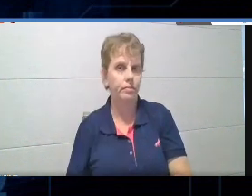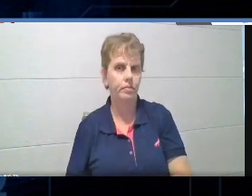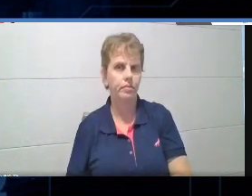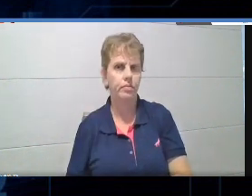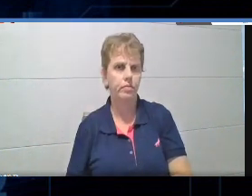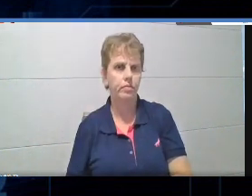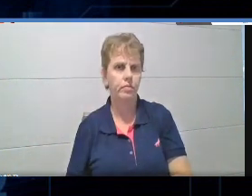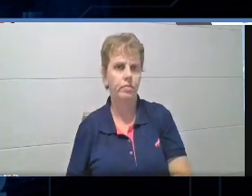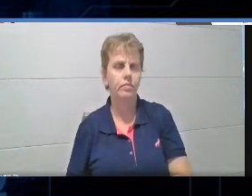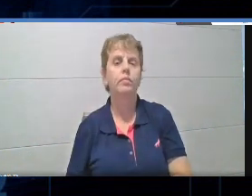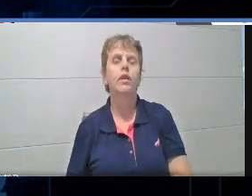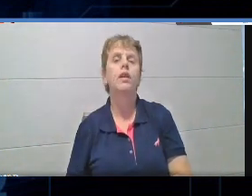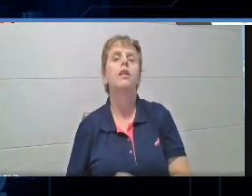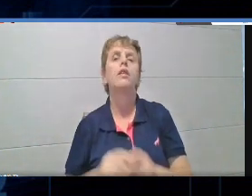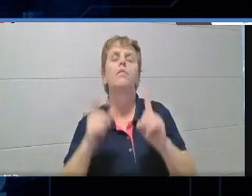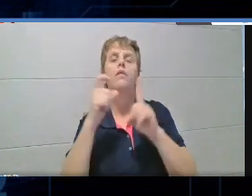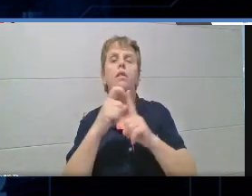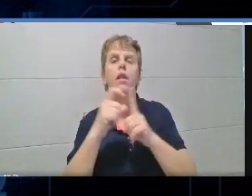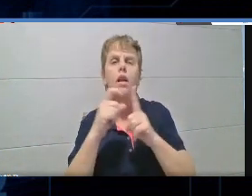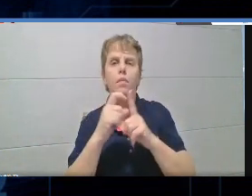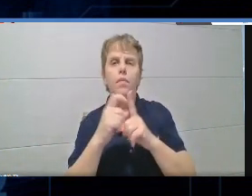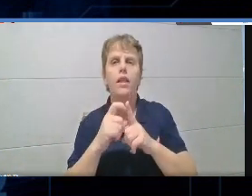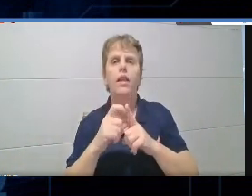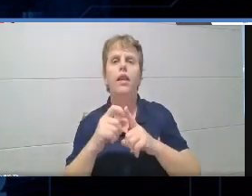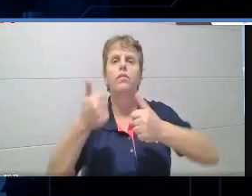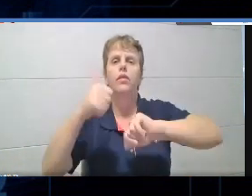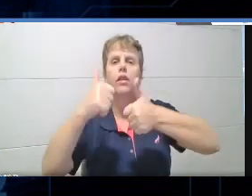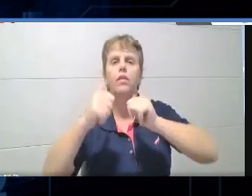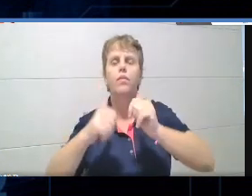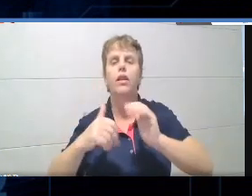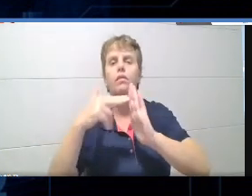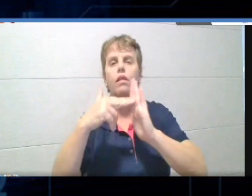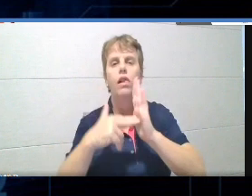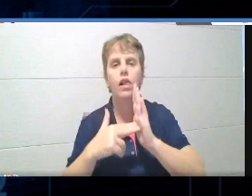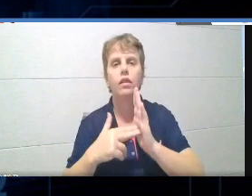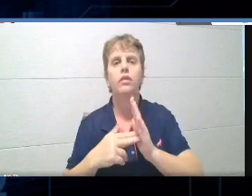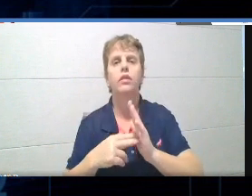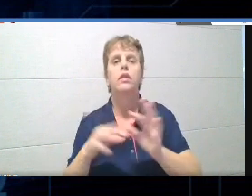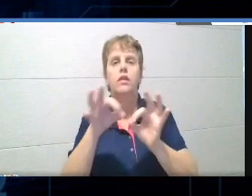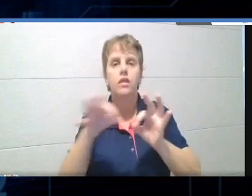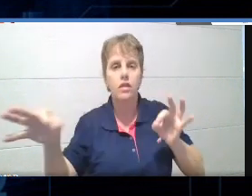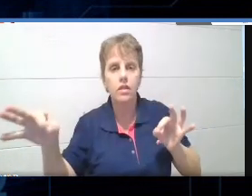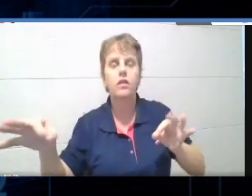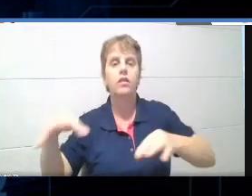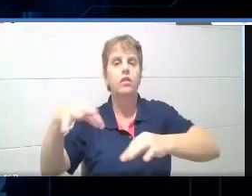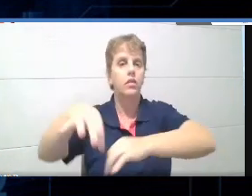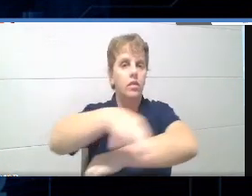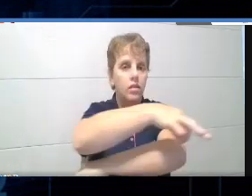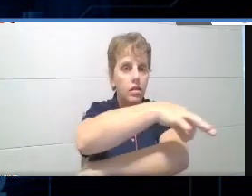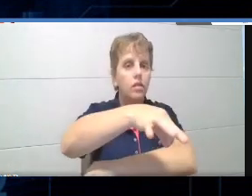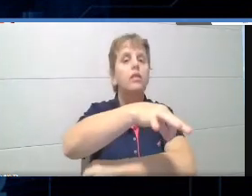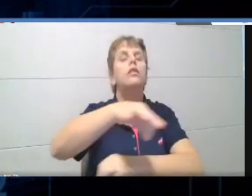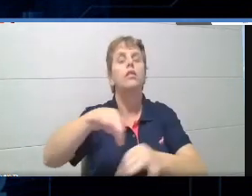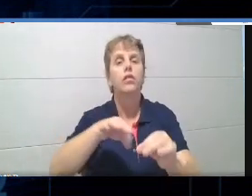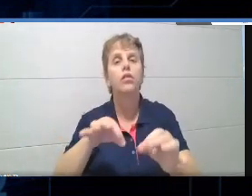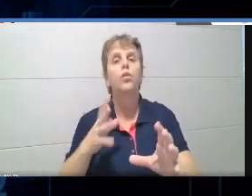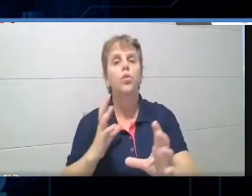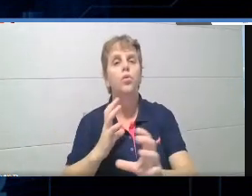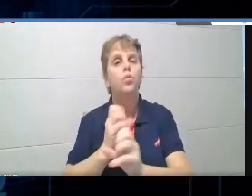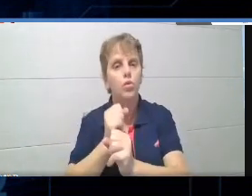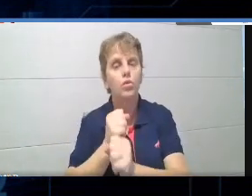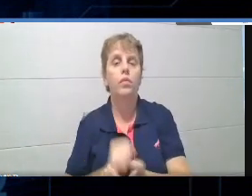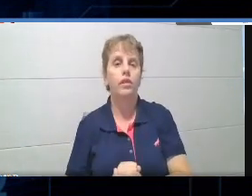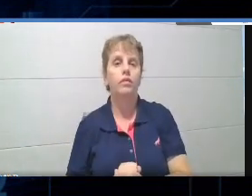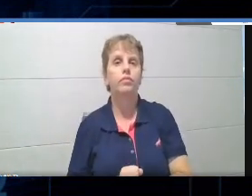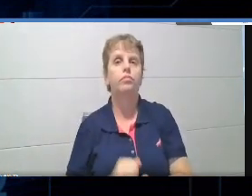avaliação, ela traz como, né, originalmente significa medir, mensurar, qualificar, quantificar, ou seja, um